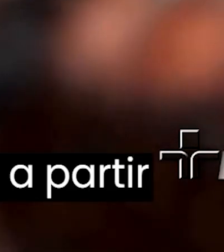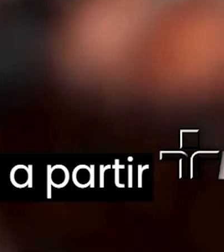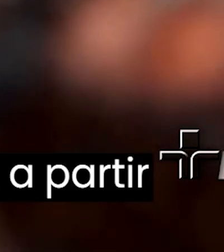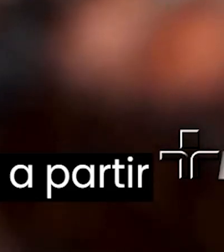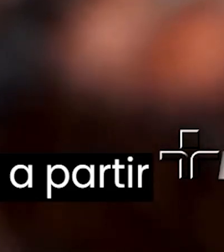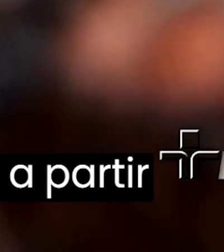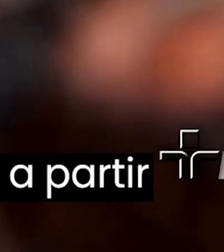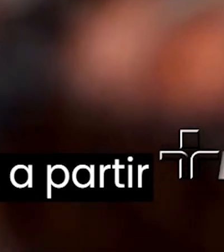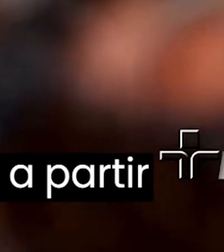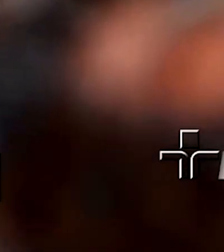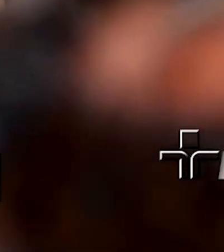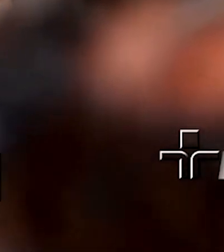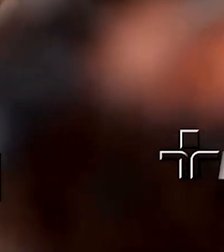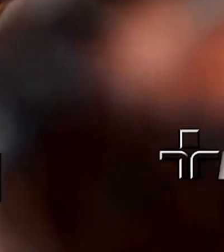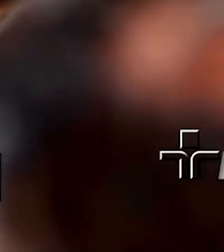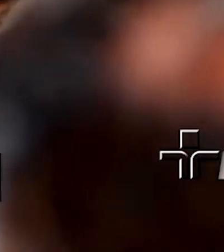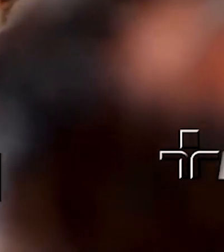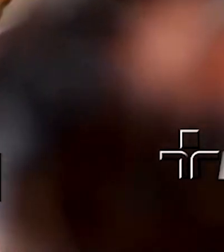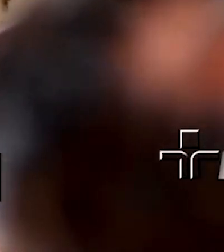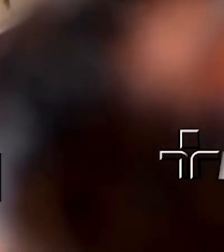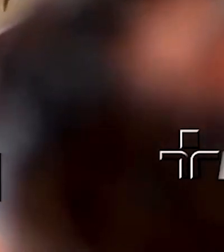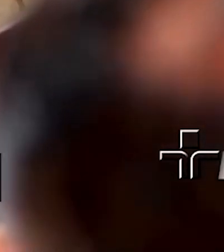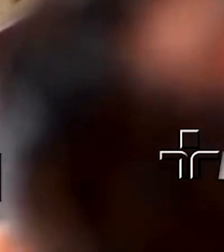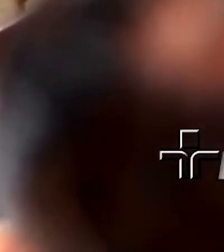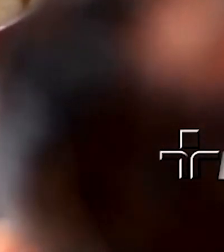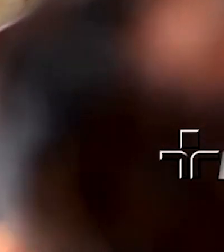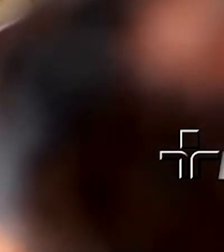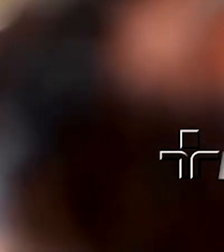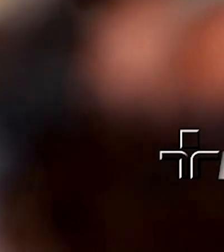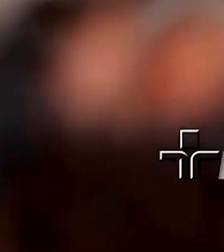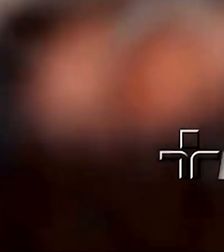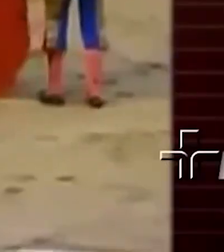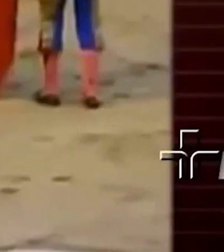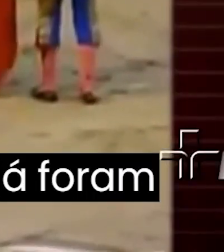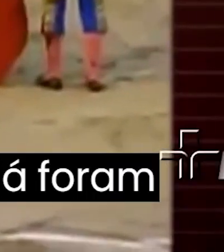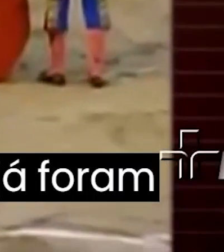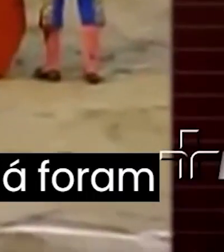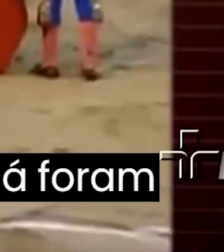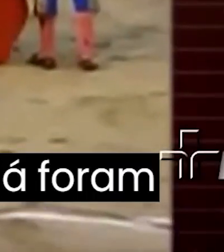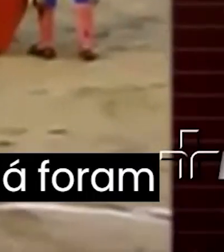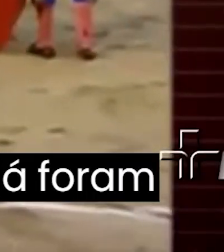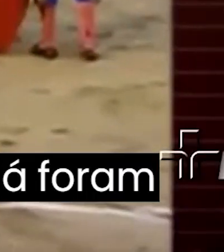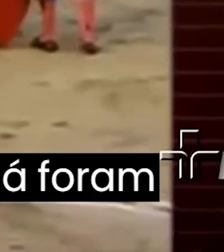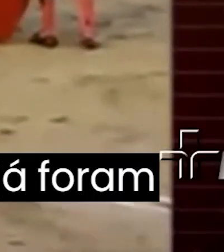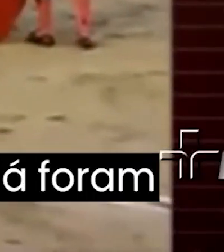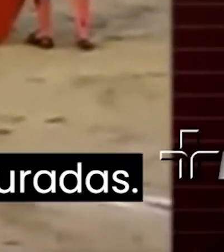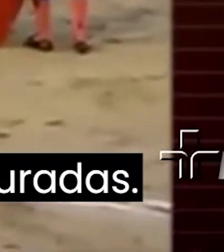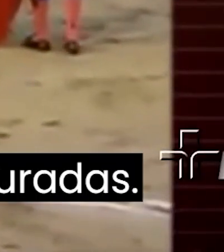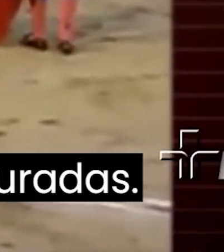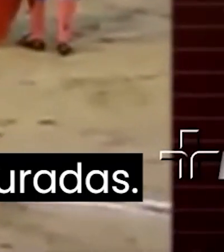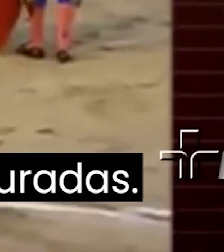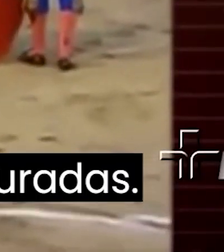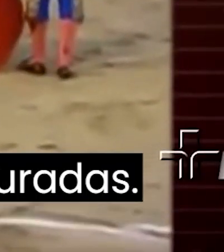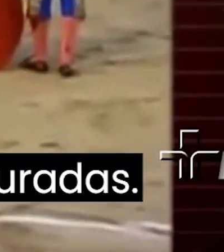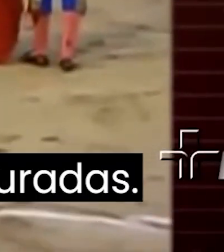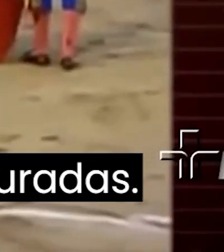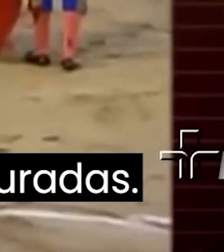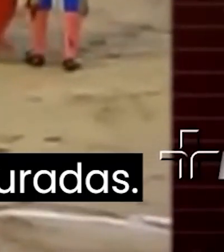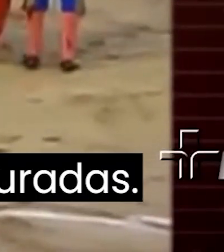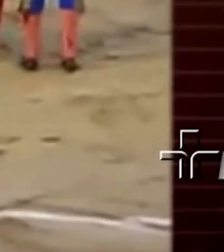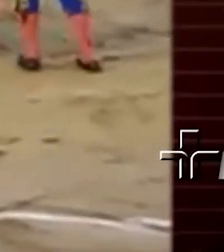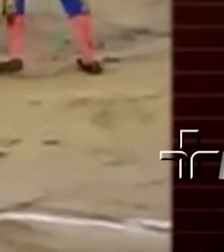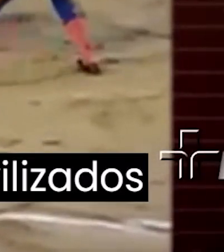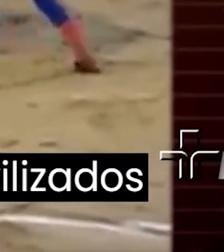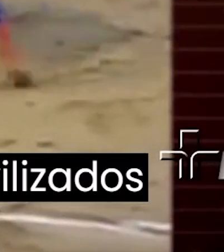passado e vale a partir do primeiro dia de 2012 como as outras arenas de touro já foram demolidas não haverá mais